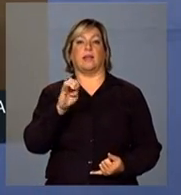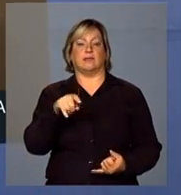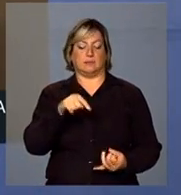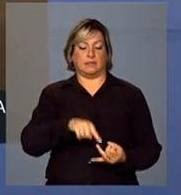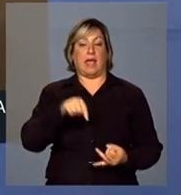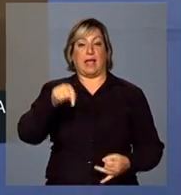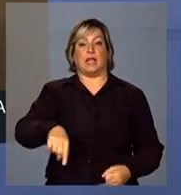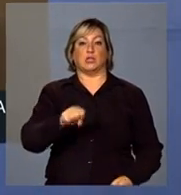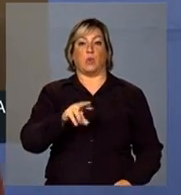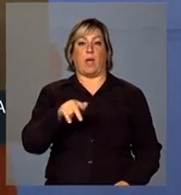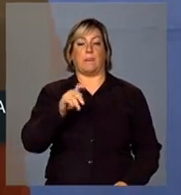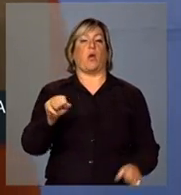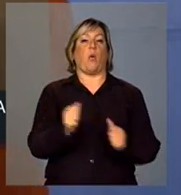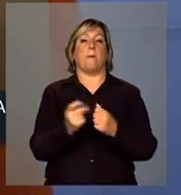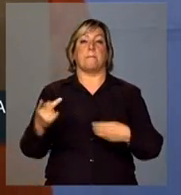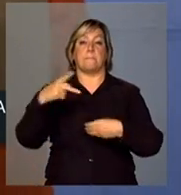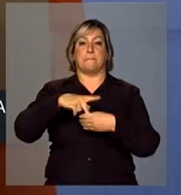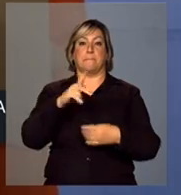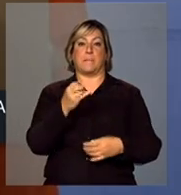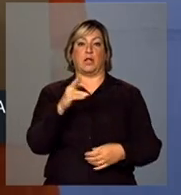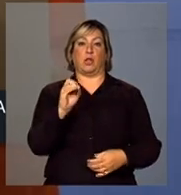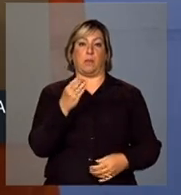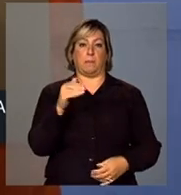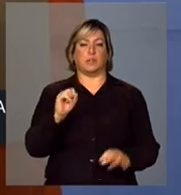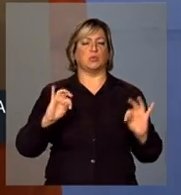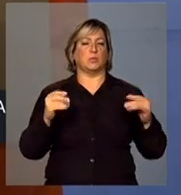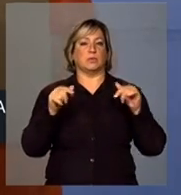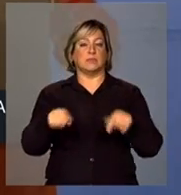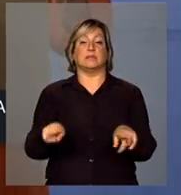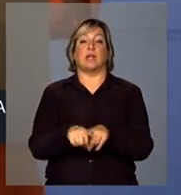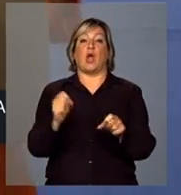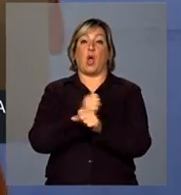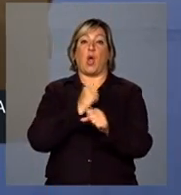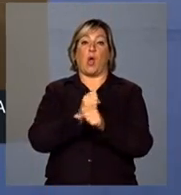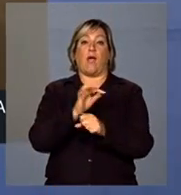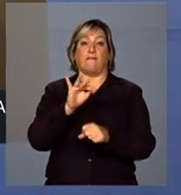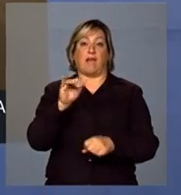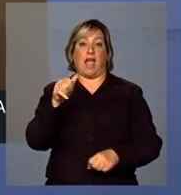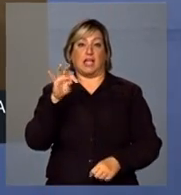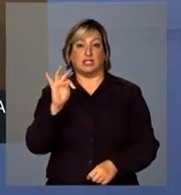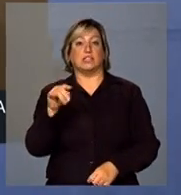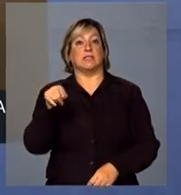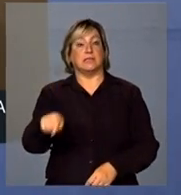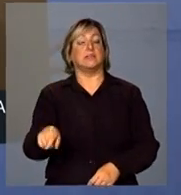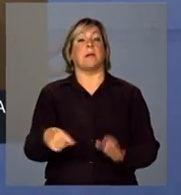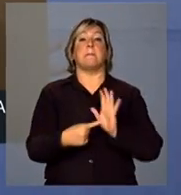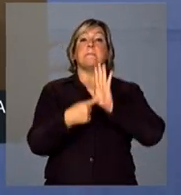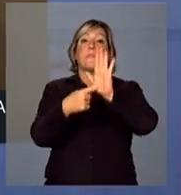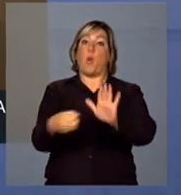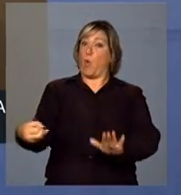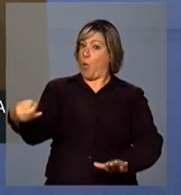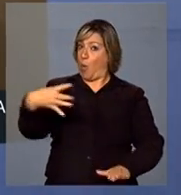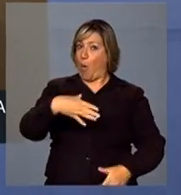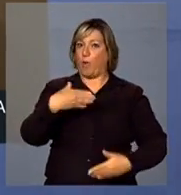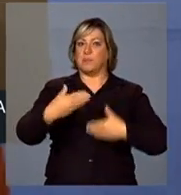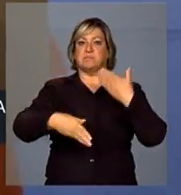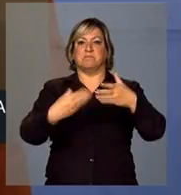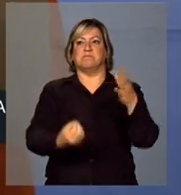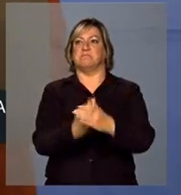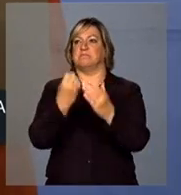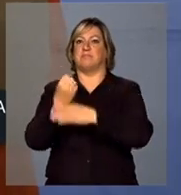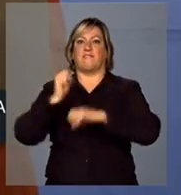com a Petrobras, tudo isso e as obras da Fiat, elas mostram um novo cenário, um